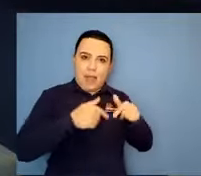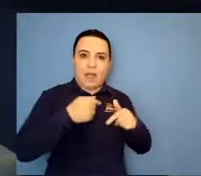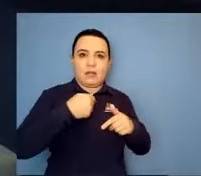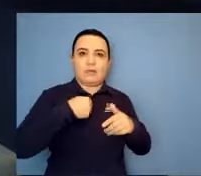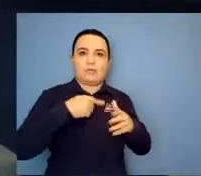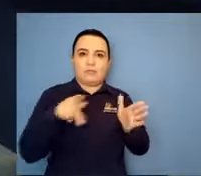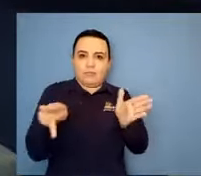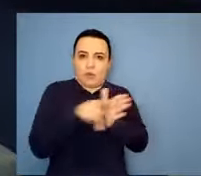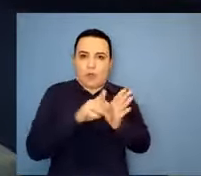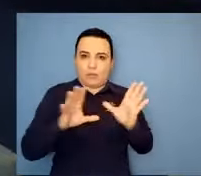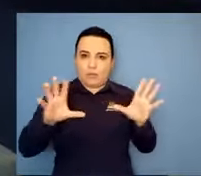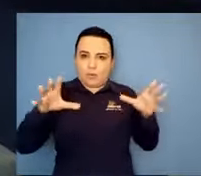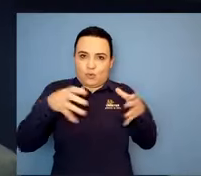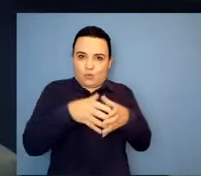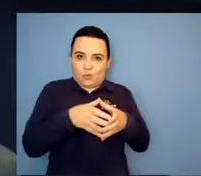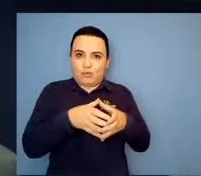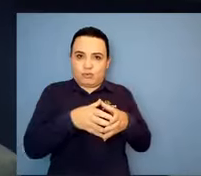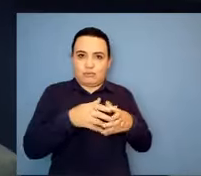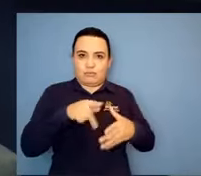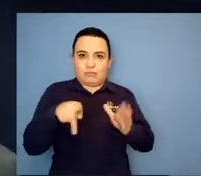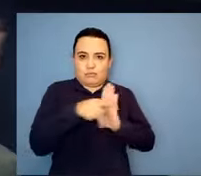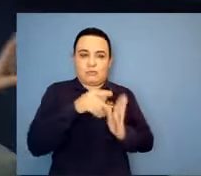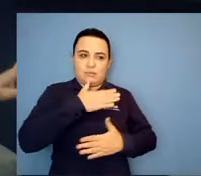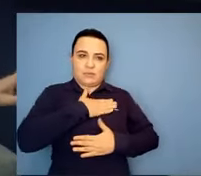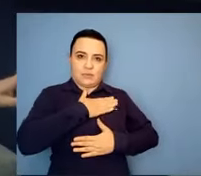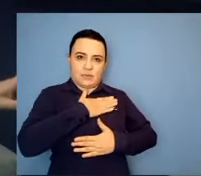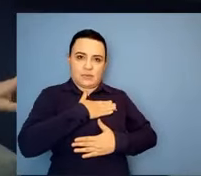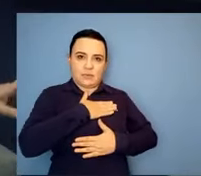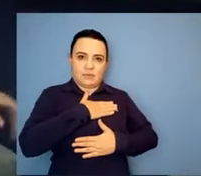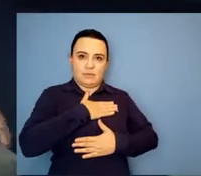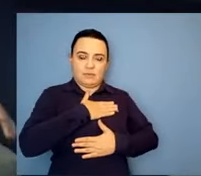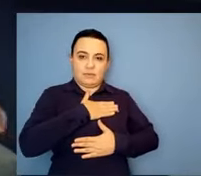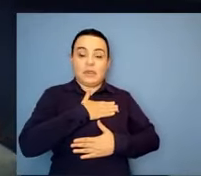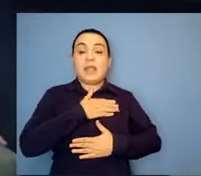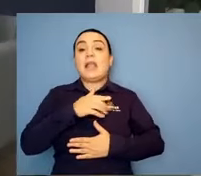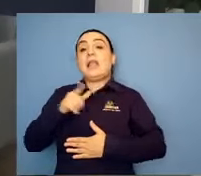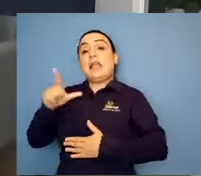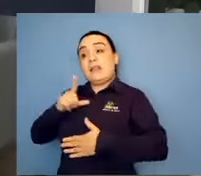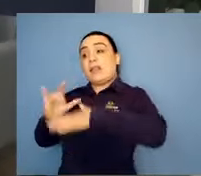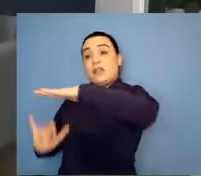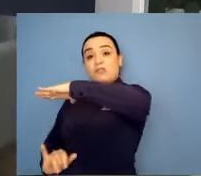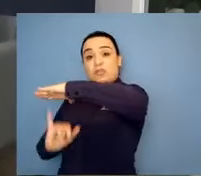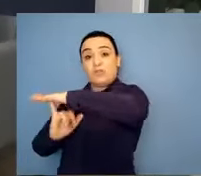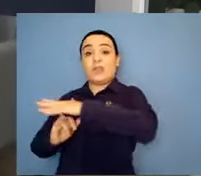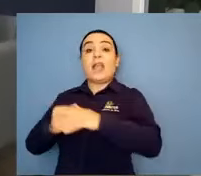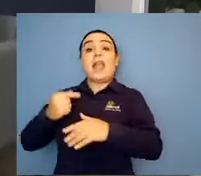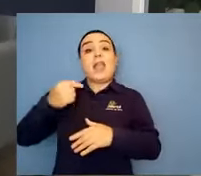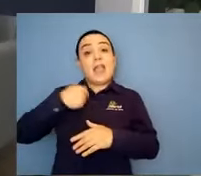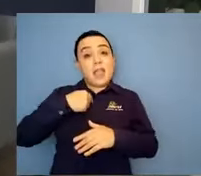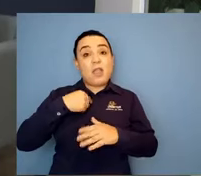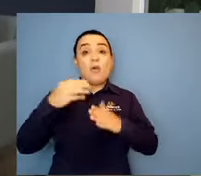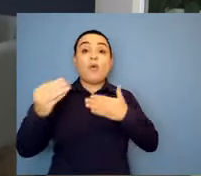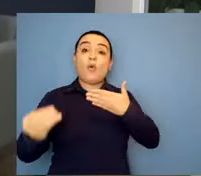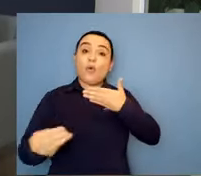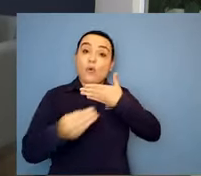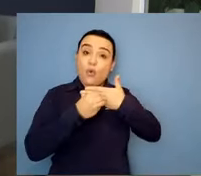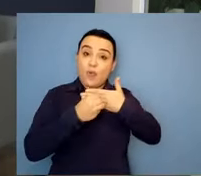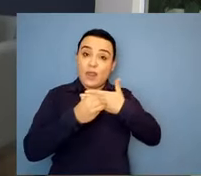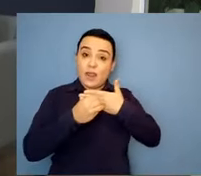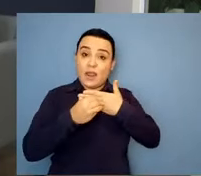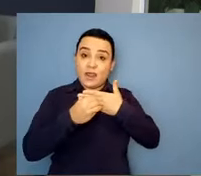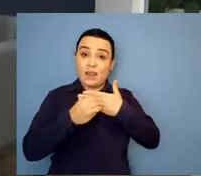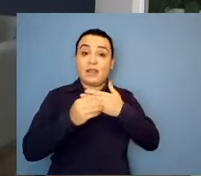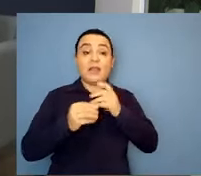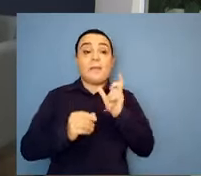cartão de visita, mobilizadora social. É, porque você é realmente, é, sim. Deu a oportunidade, eu estou pedindo doação. faz